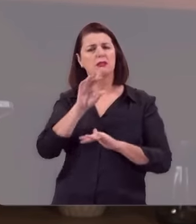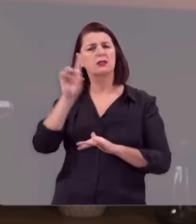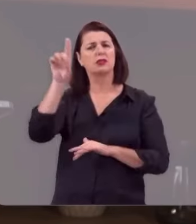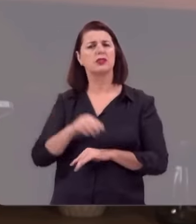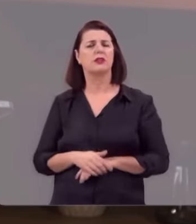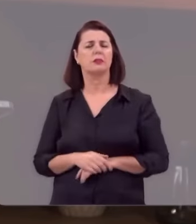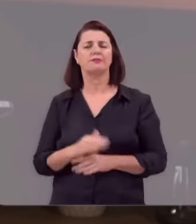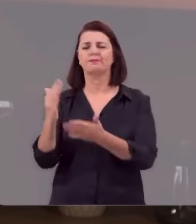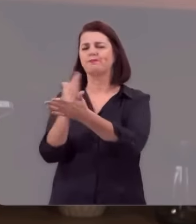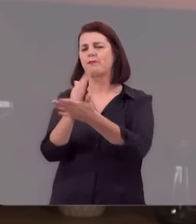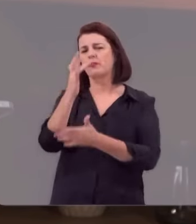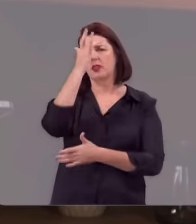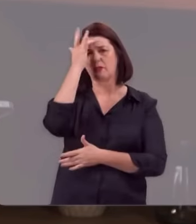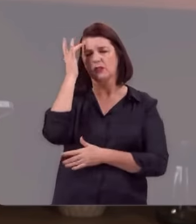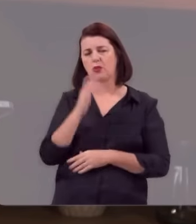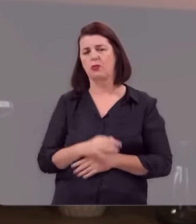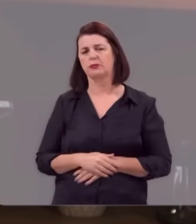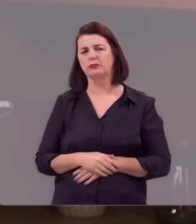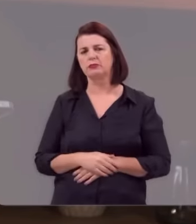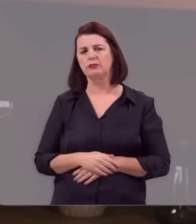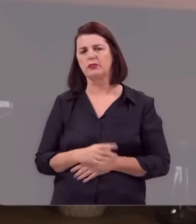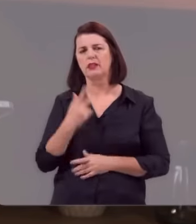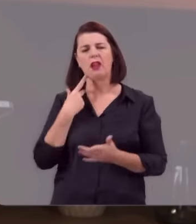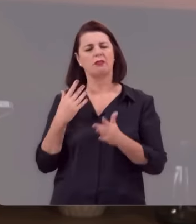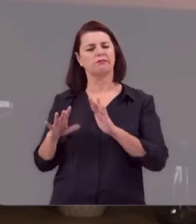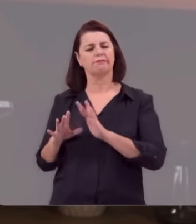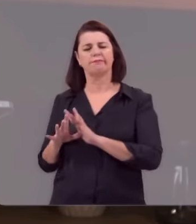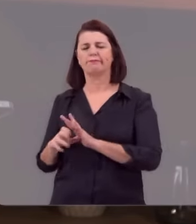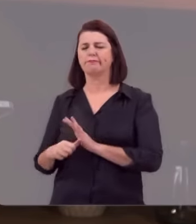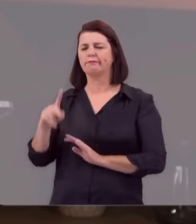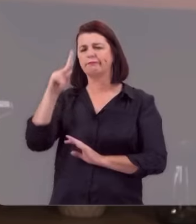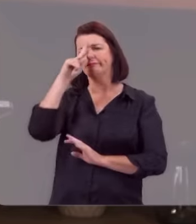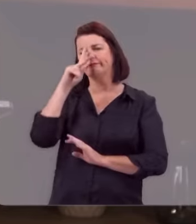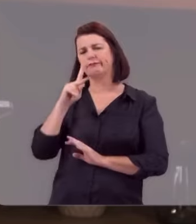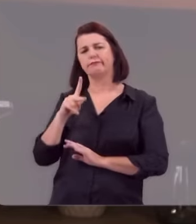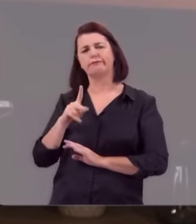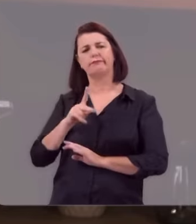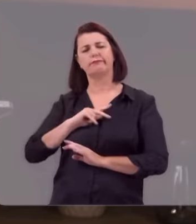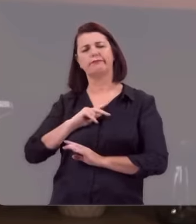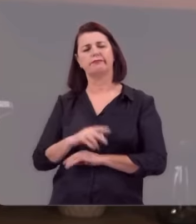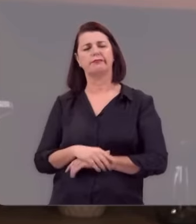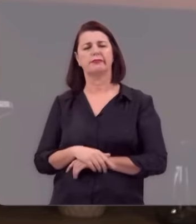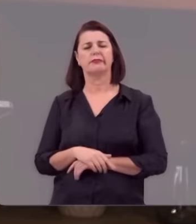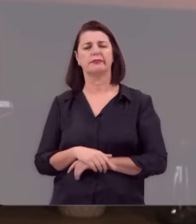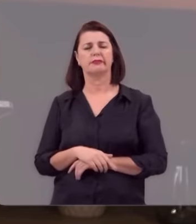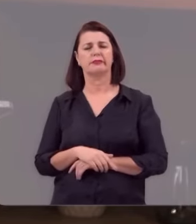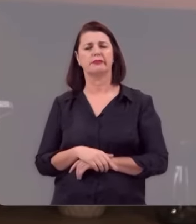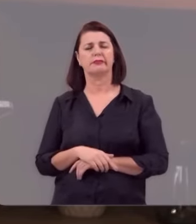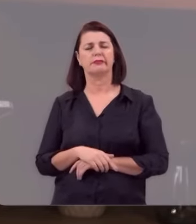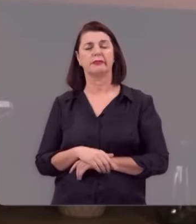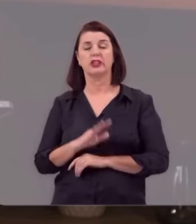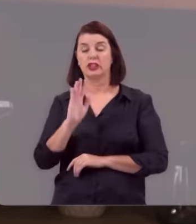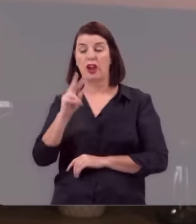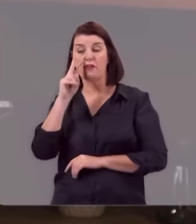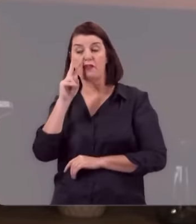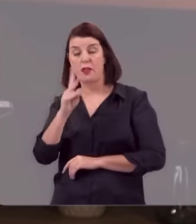quantas pessoas que se corrompem. Alguém já disse que